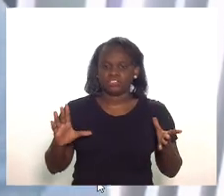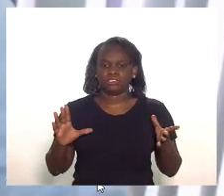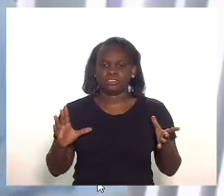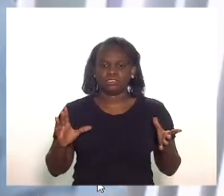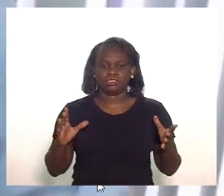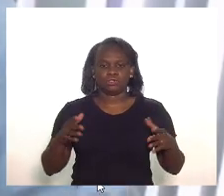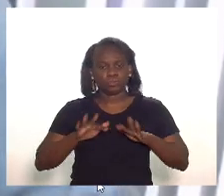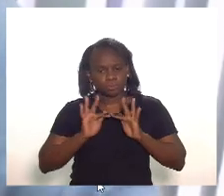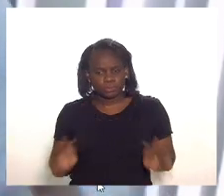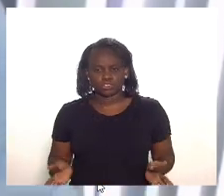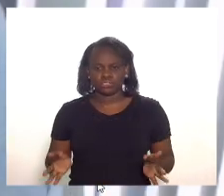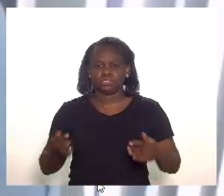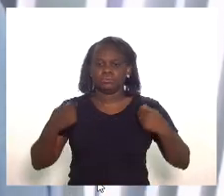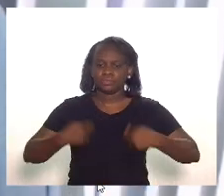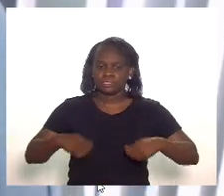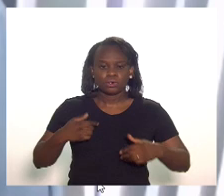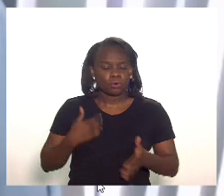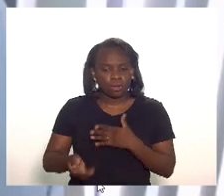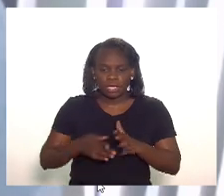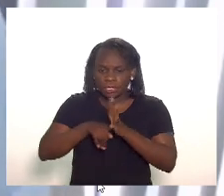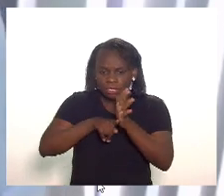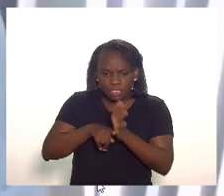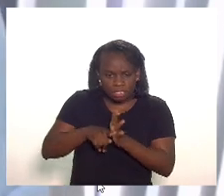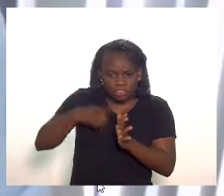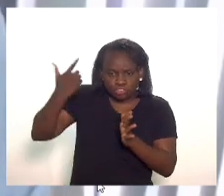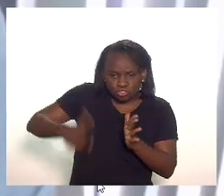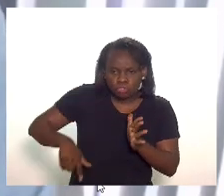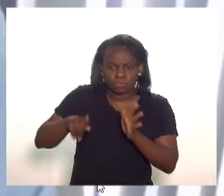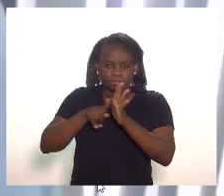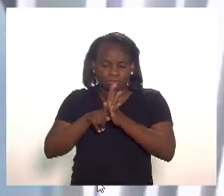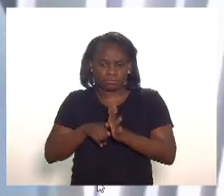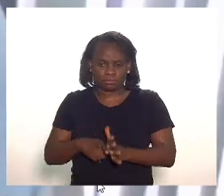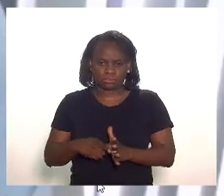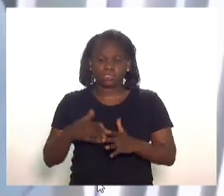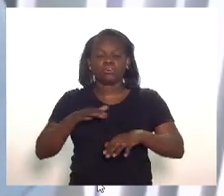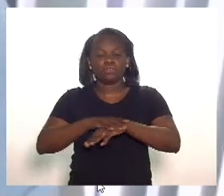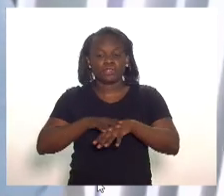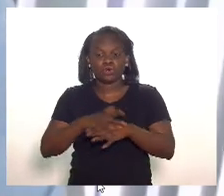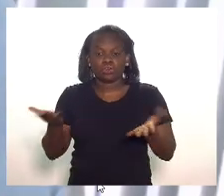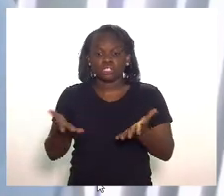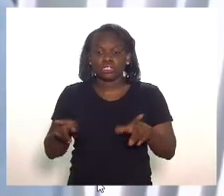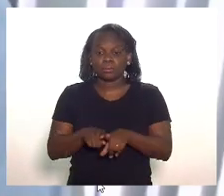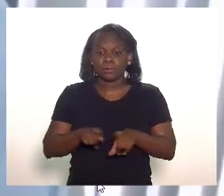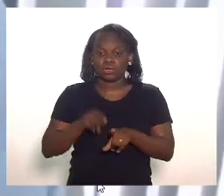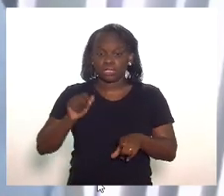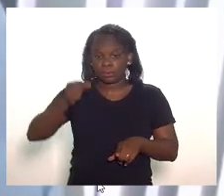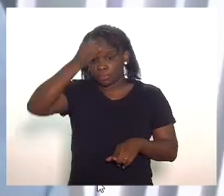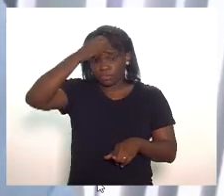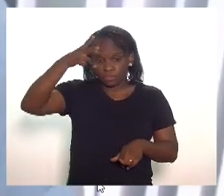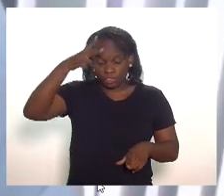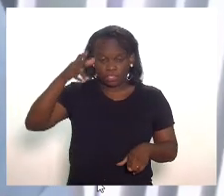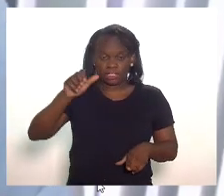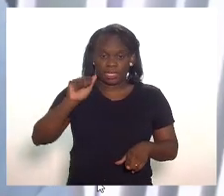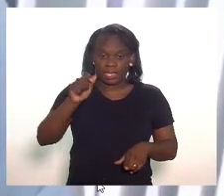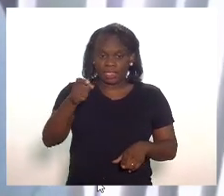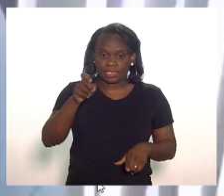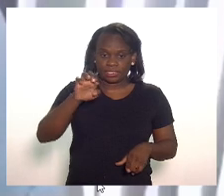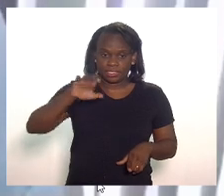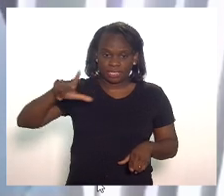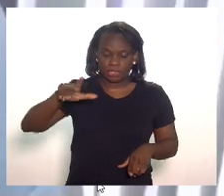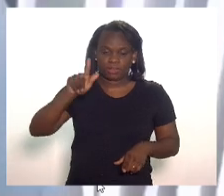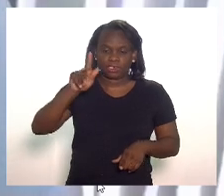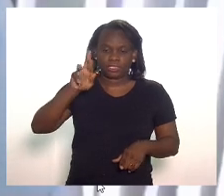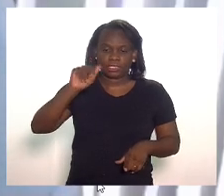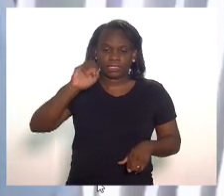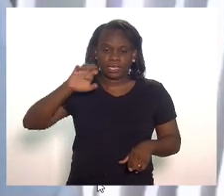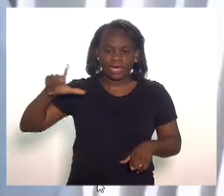humilde qualquer tipo de reavaliação e eu conversei também hoje com o prefeito Axel Grael que me disse Felipe